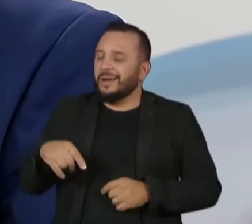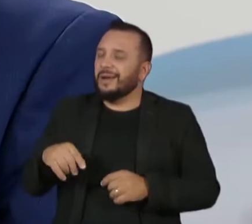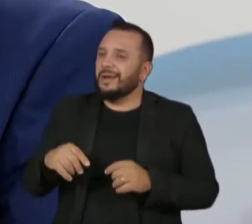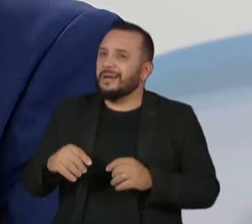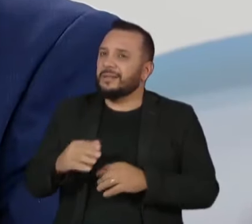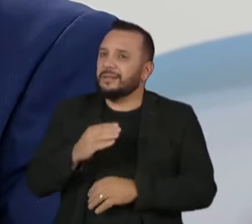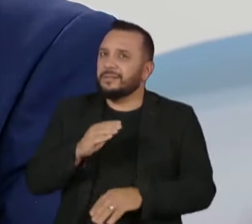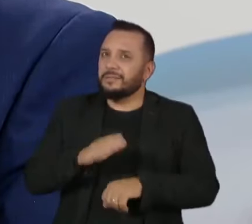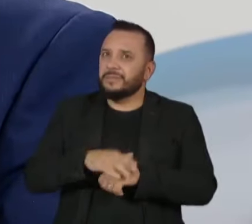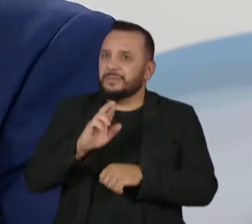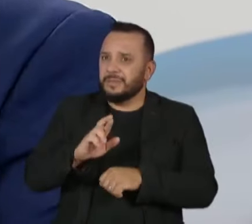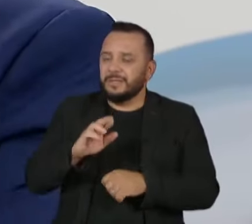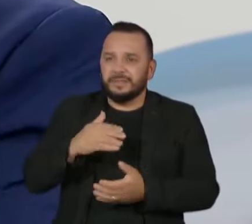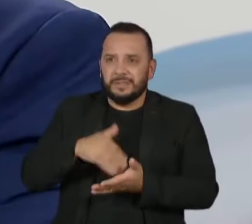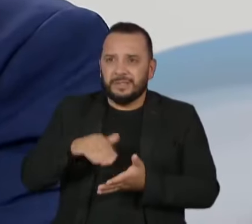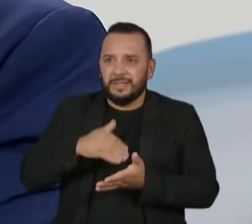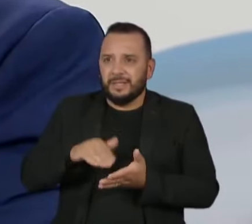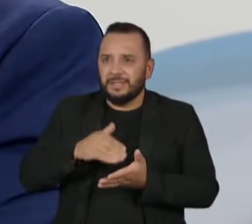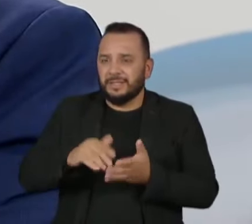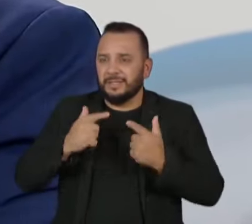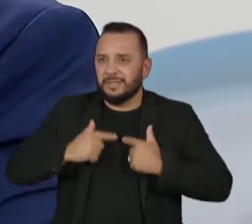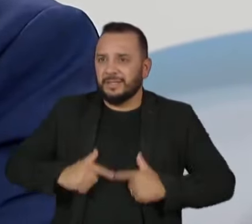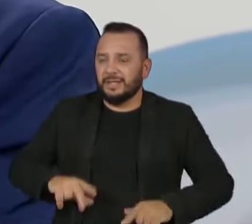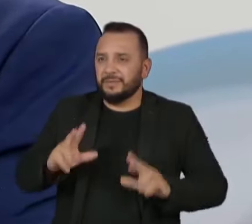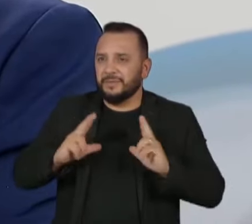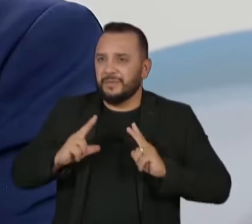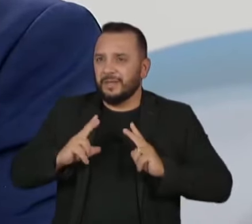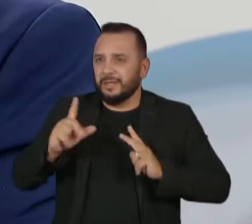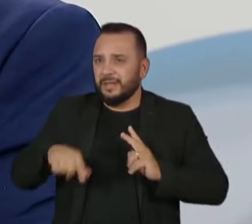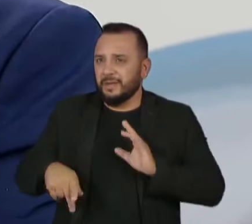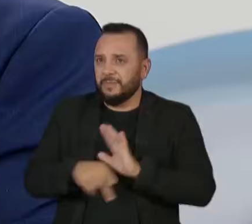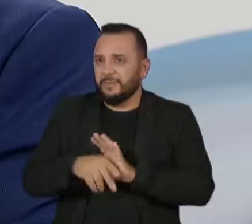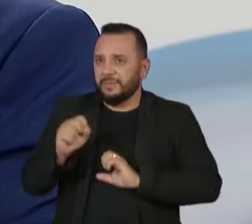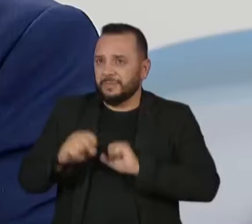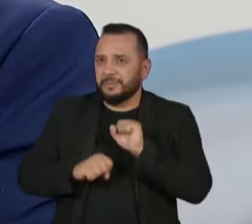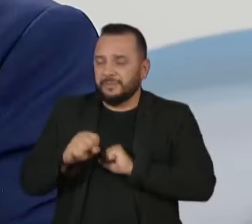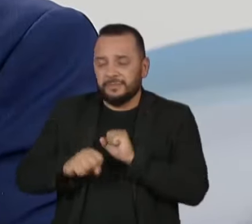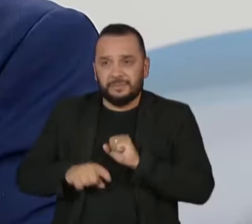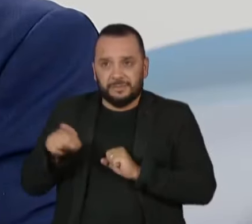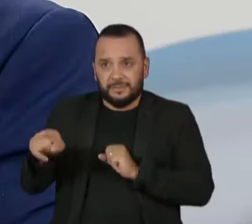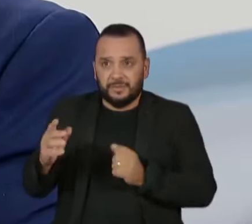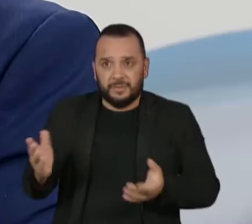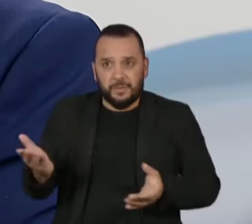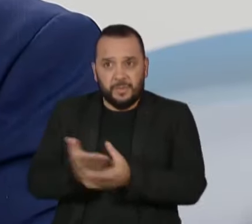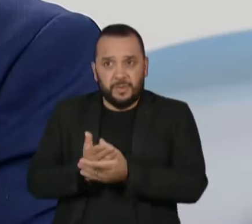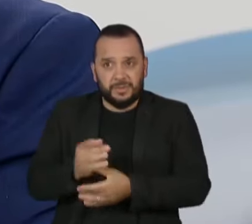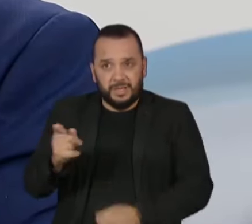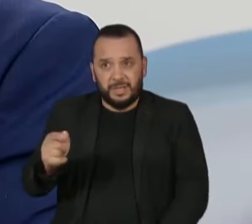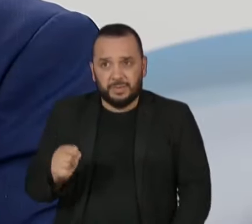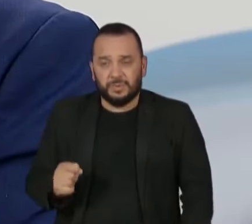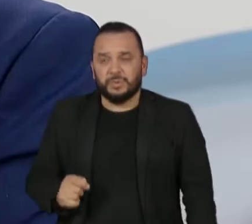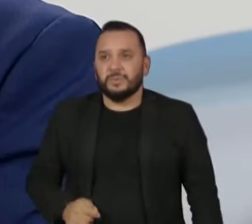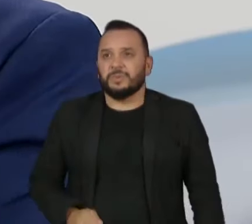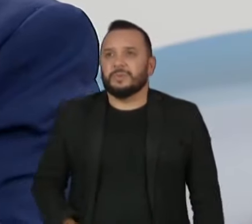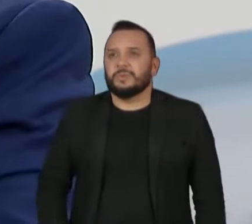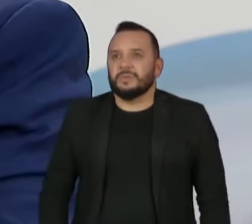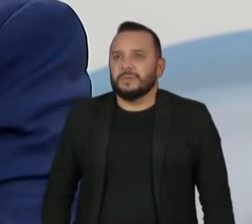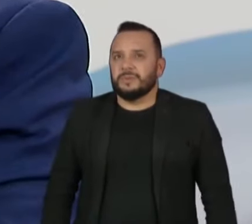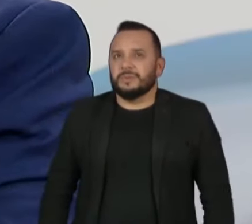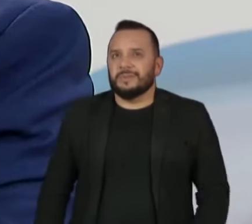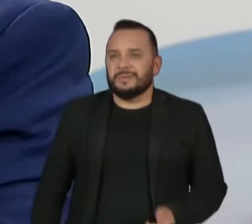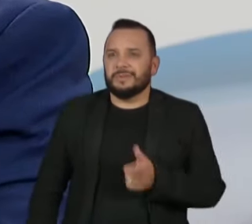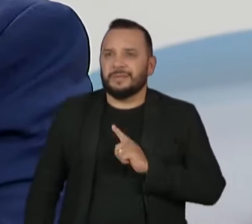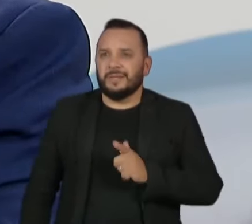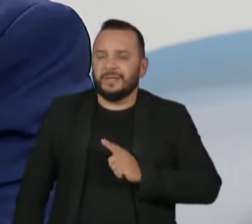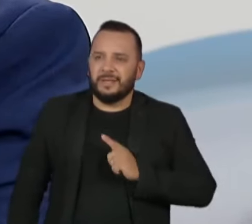Secretaria de Integridade Privada, quando se referem às empresas. Esses processos, se eles geram uma